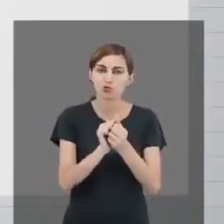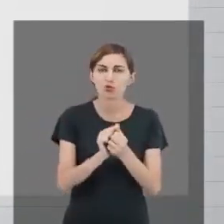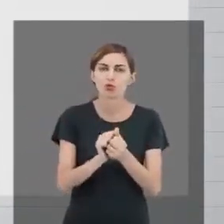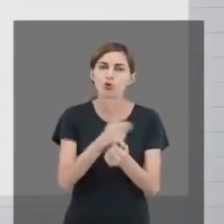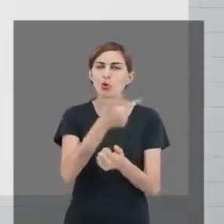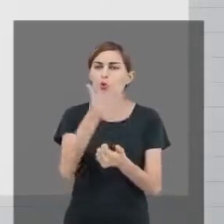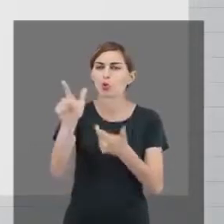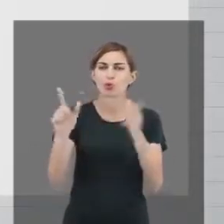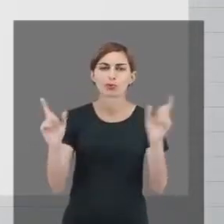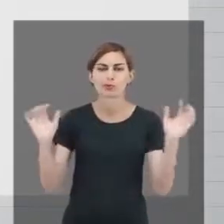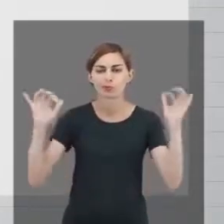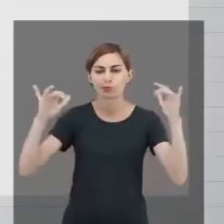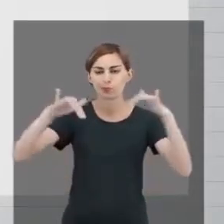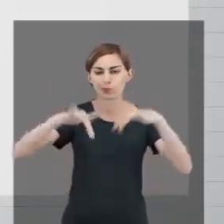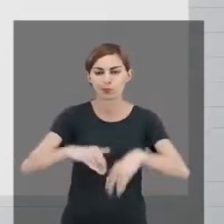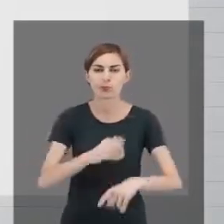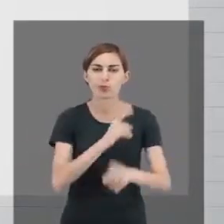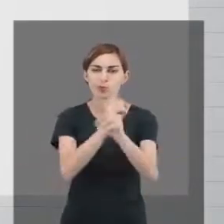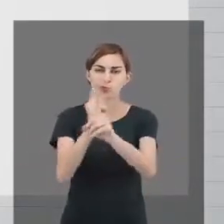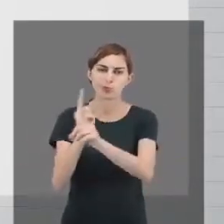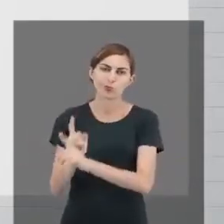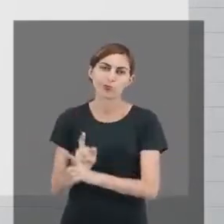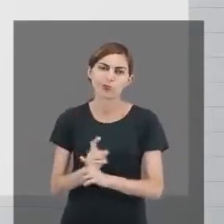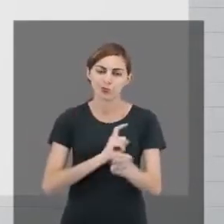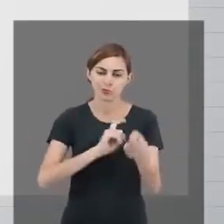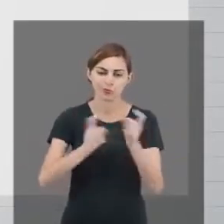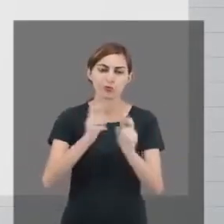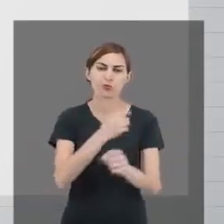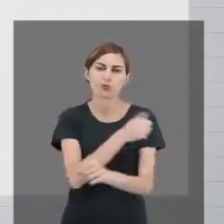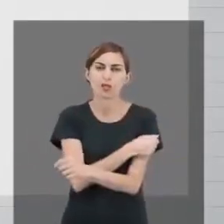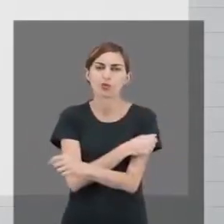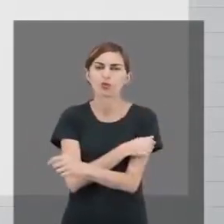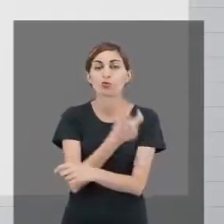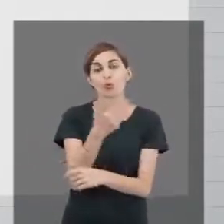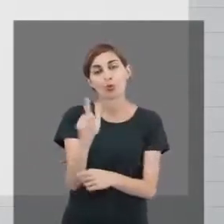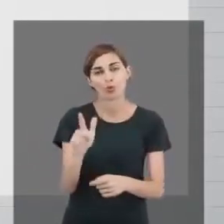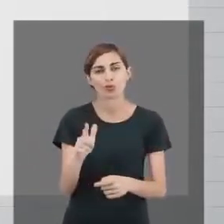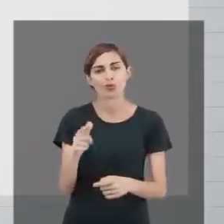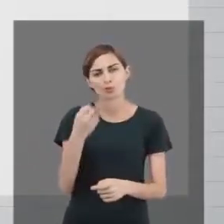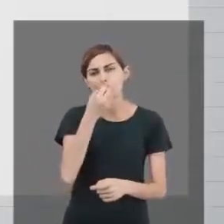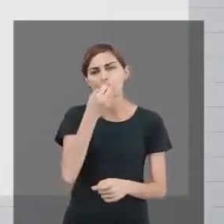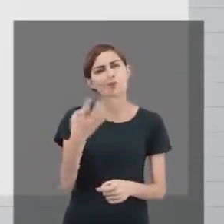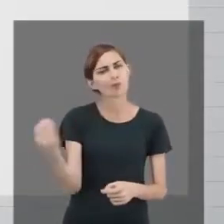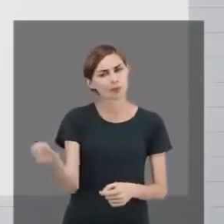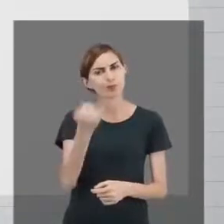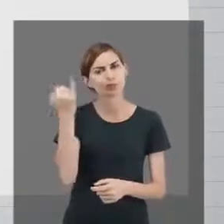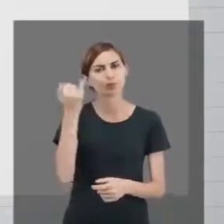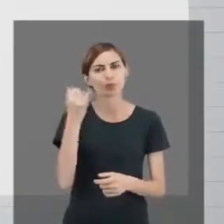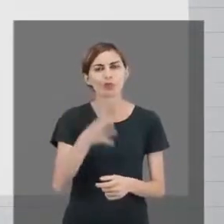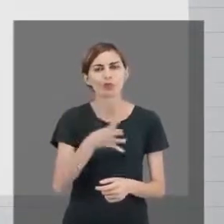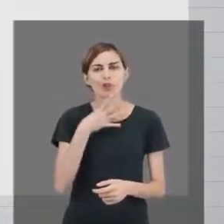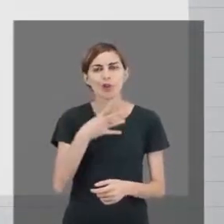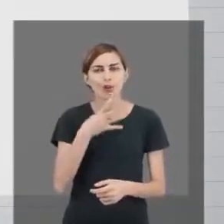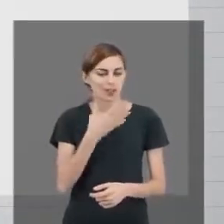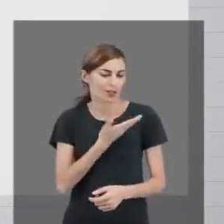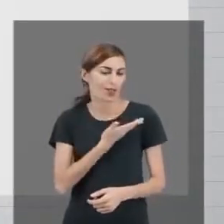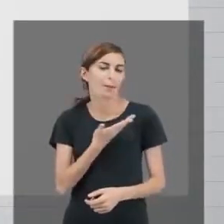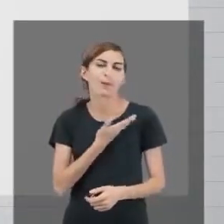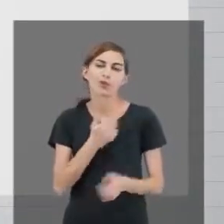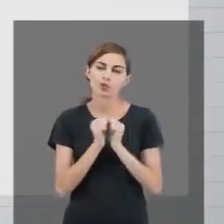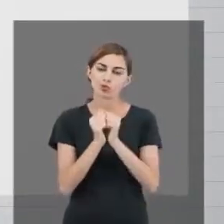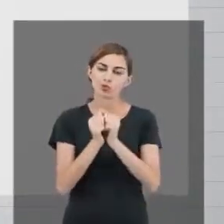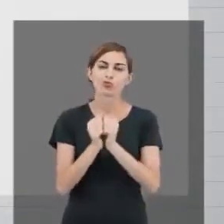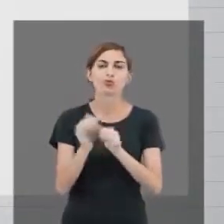encontro presencial. Esse momento é muito rico porque é um momento presencial que você conhece os colegas